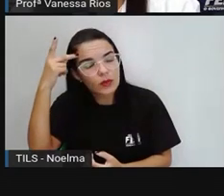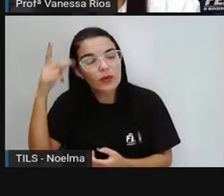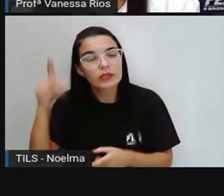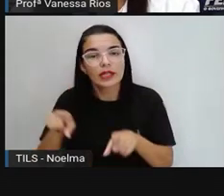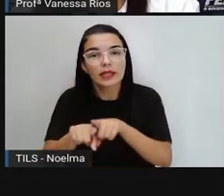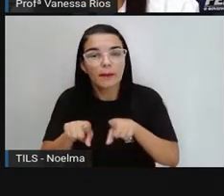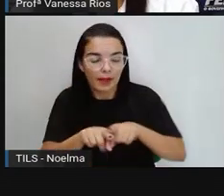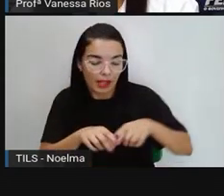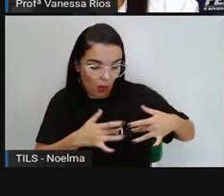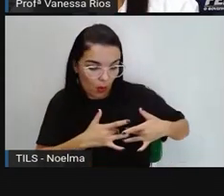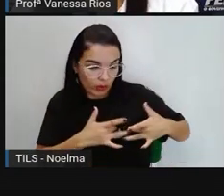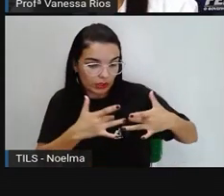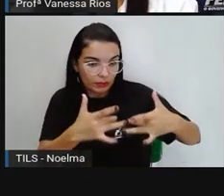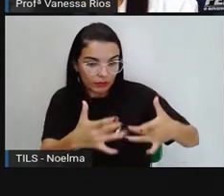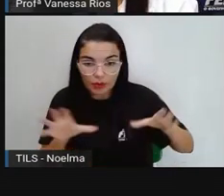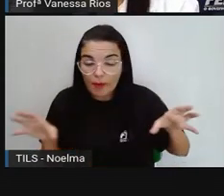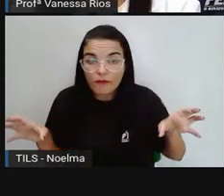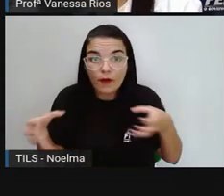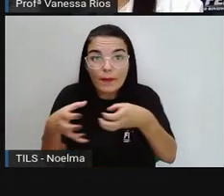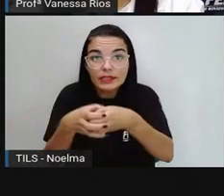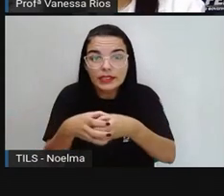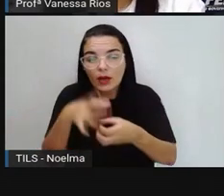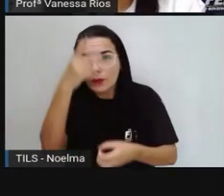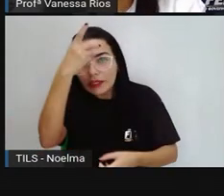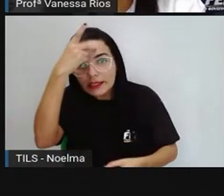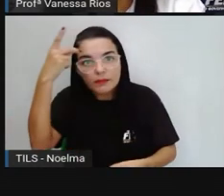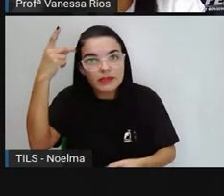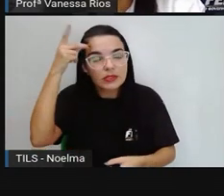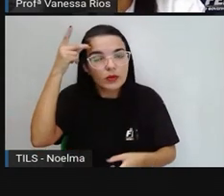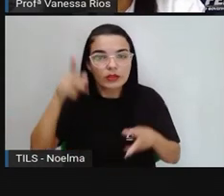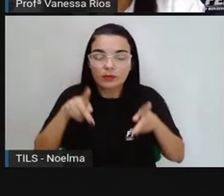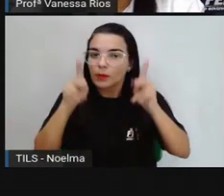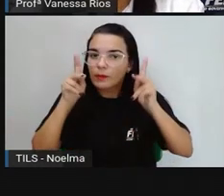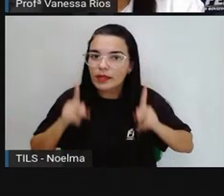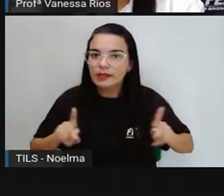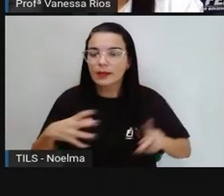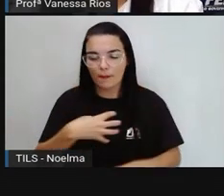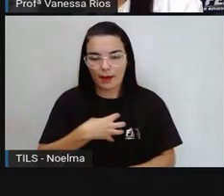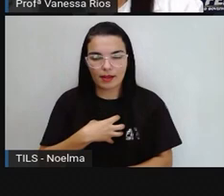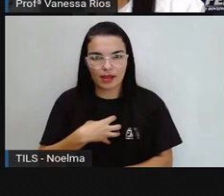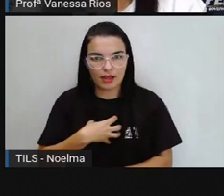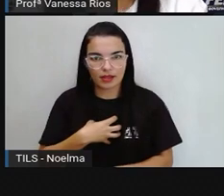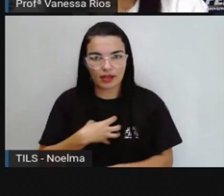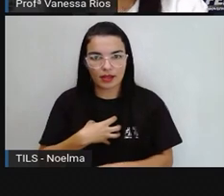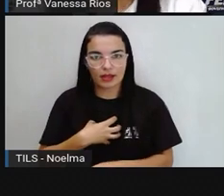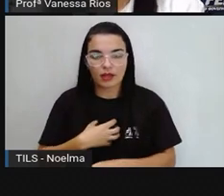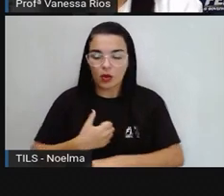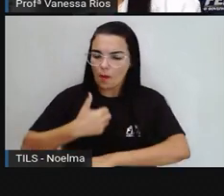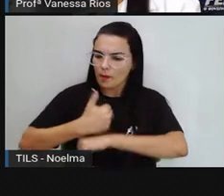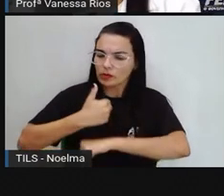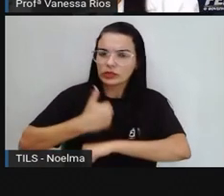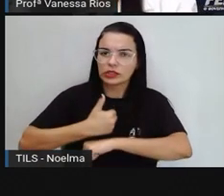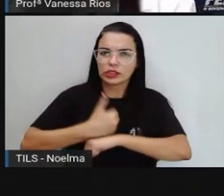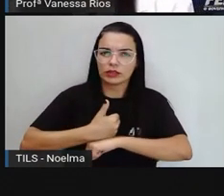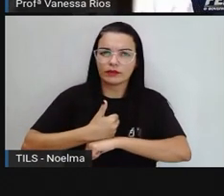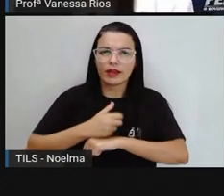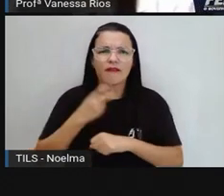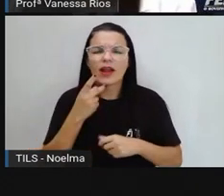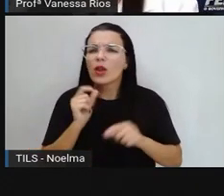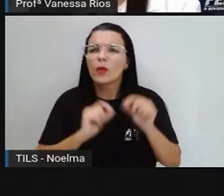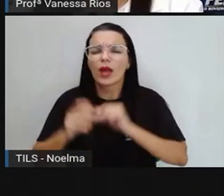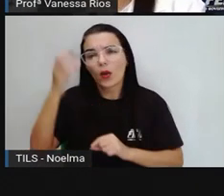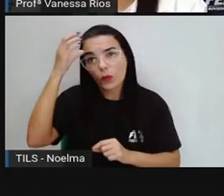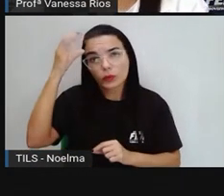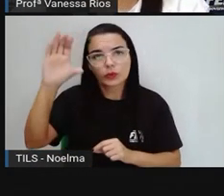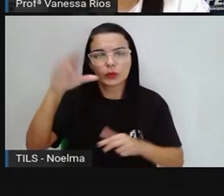com a formação do povo baiano como algo positivo. Mas aí a Pró falou de cultura, falou de etnia,